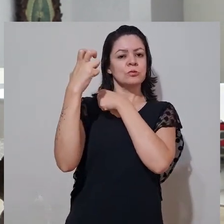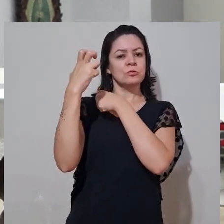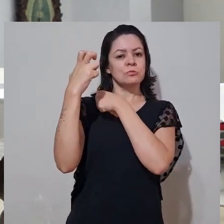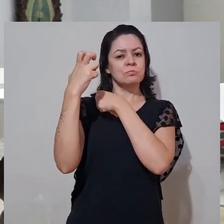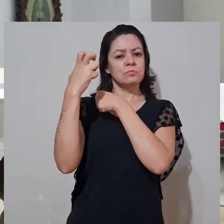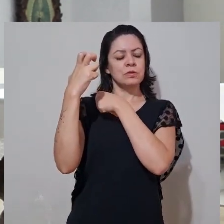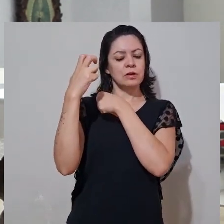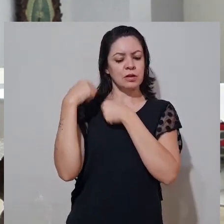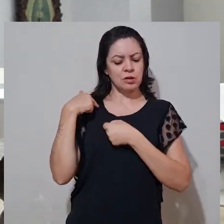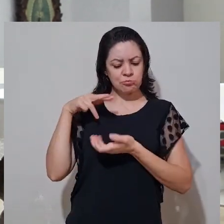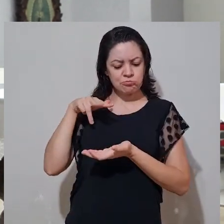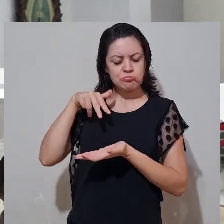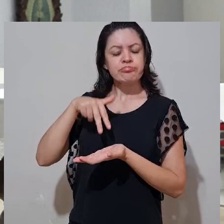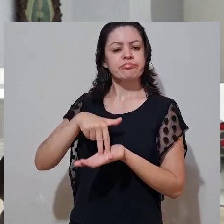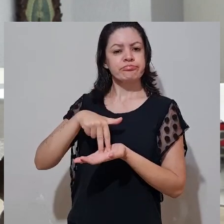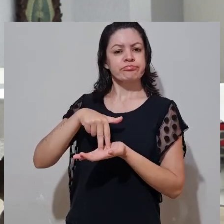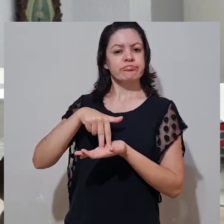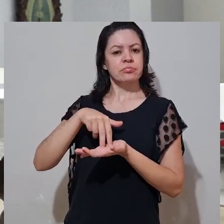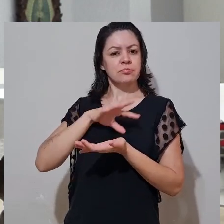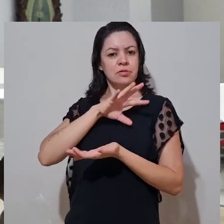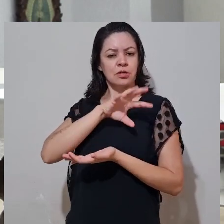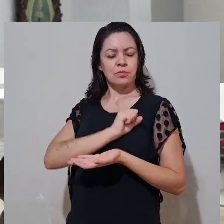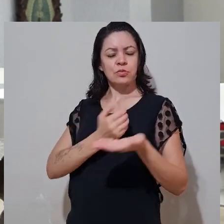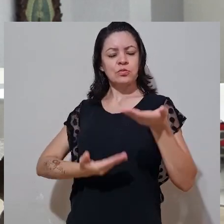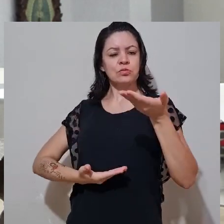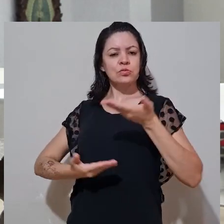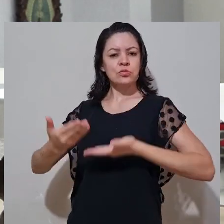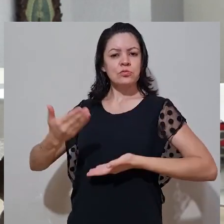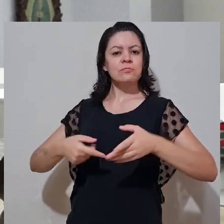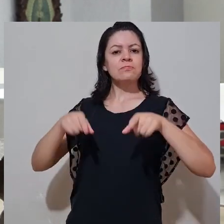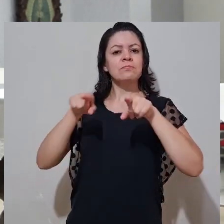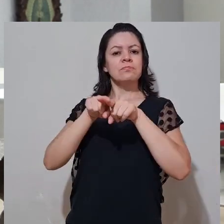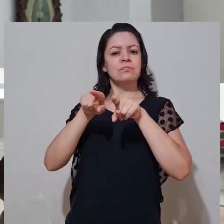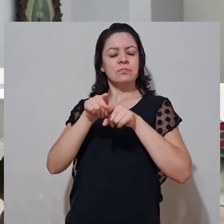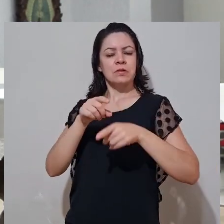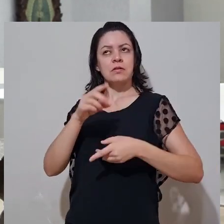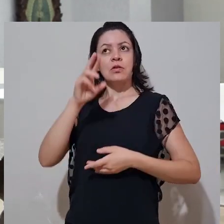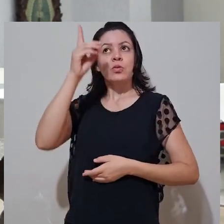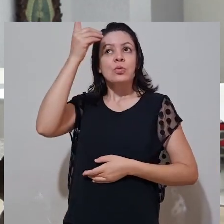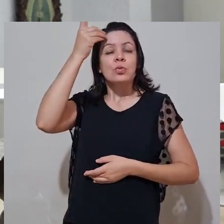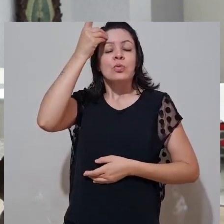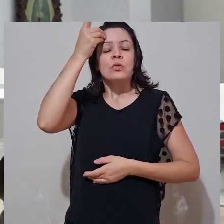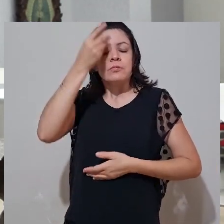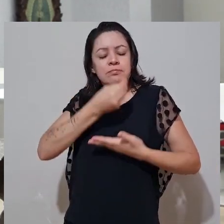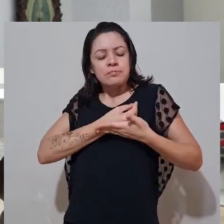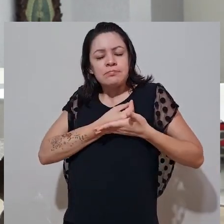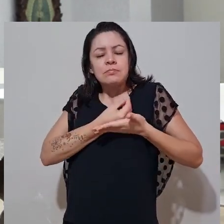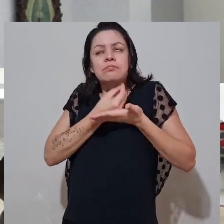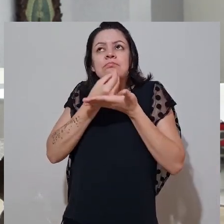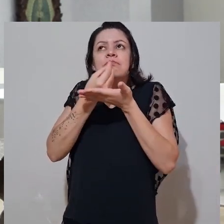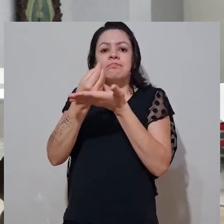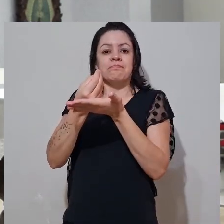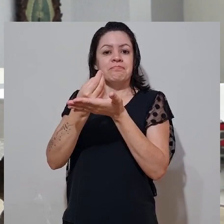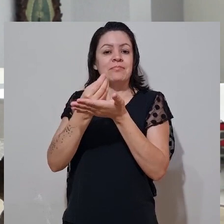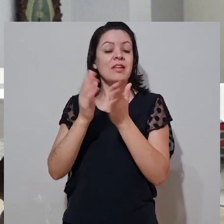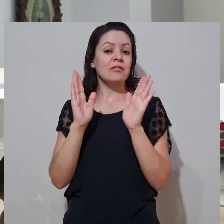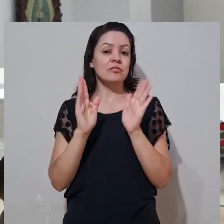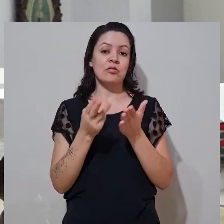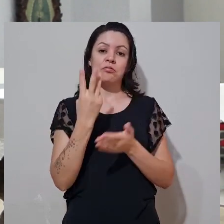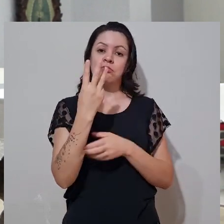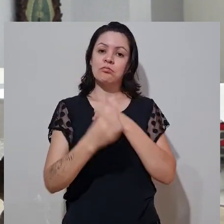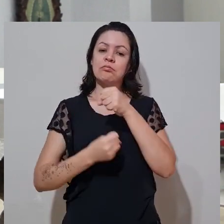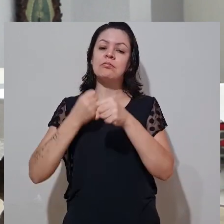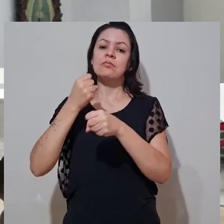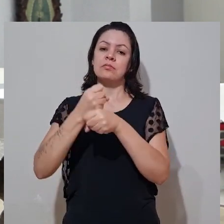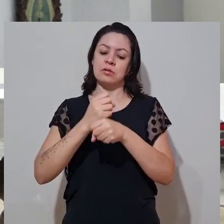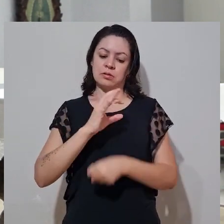mais pelo Senhor a colocar à disposição do Seu reino a minha vida e também os dons que Ele me